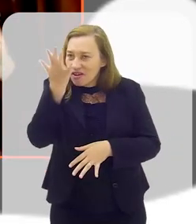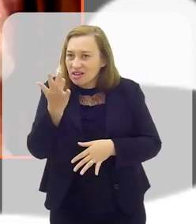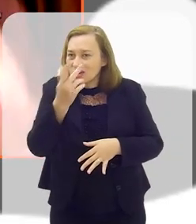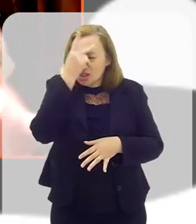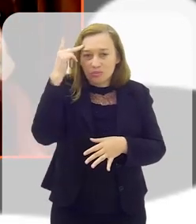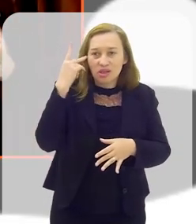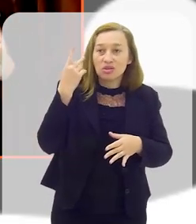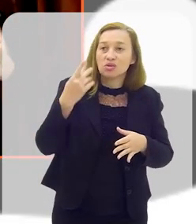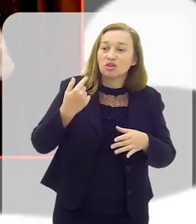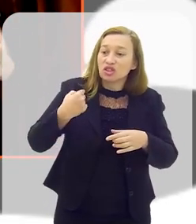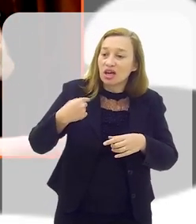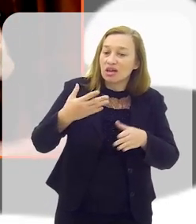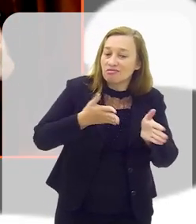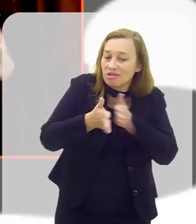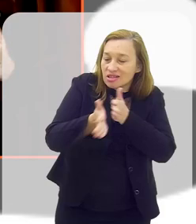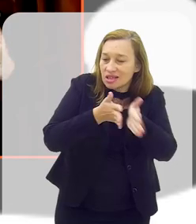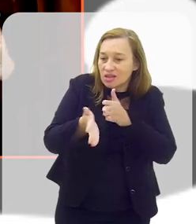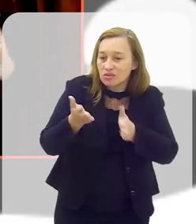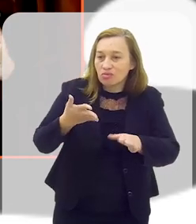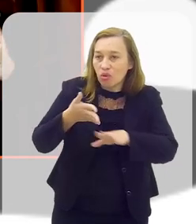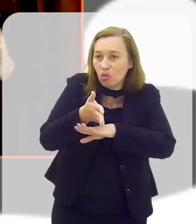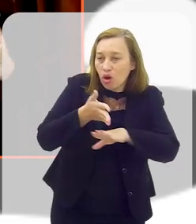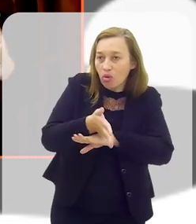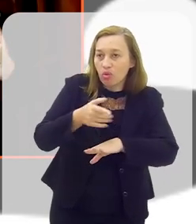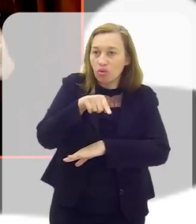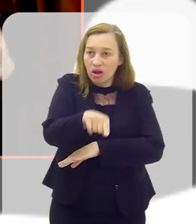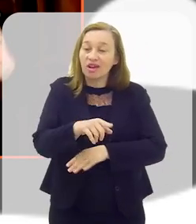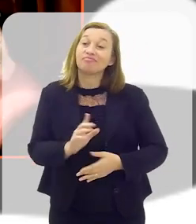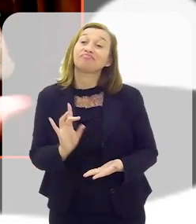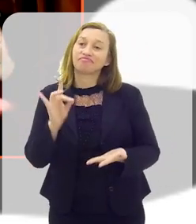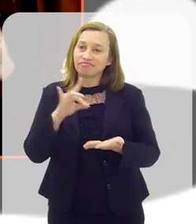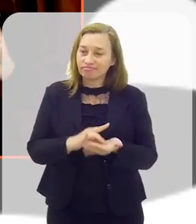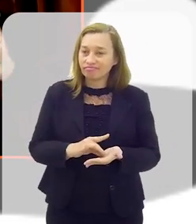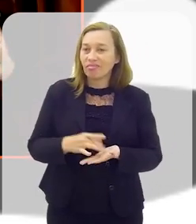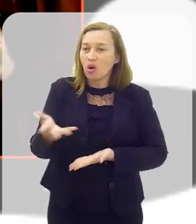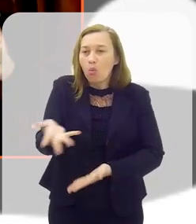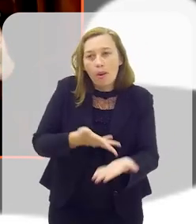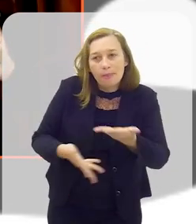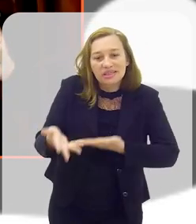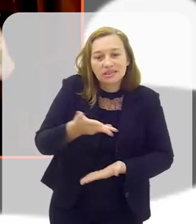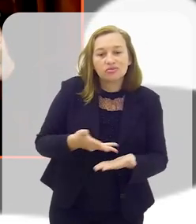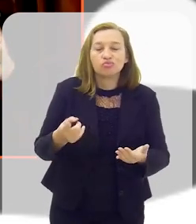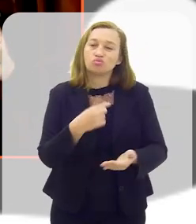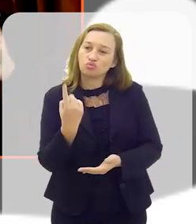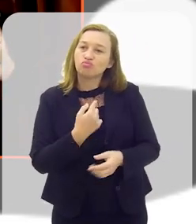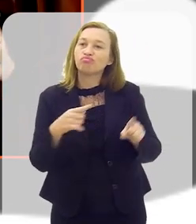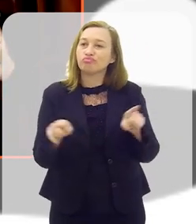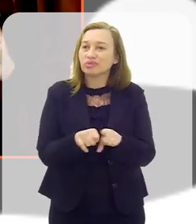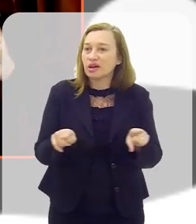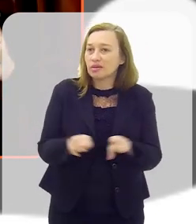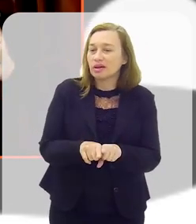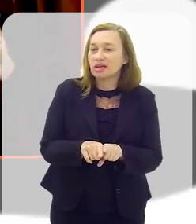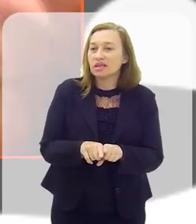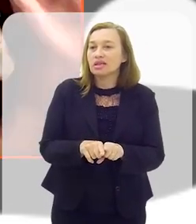na realidade, se dirigirem para lá. E aí ele passa a ser, na realidade, um parceiro nosso também,